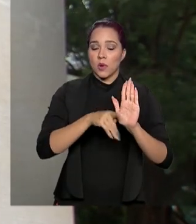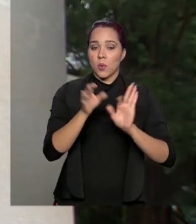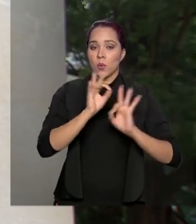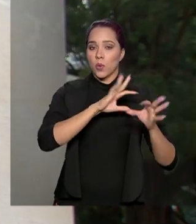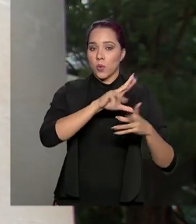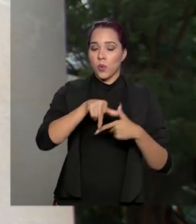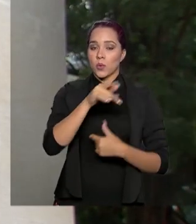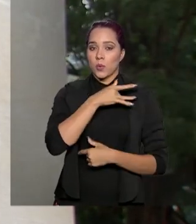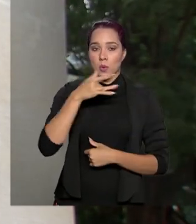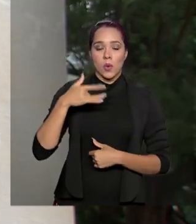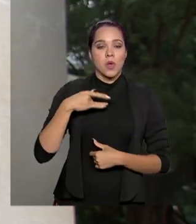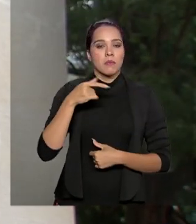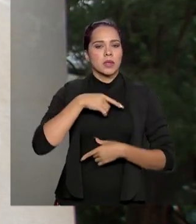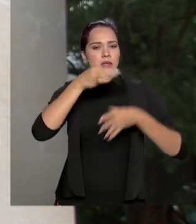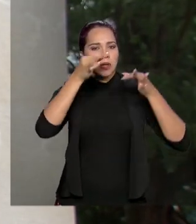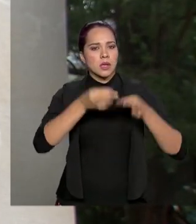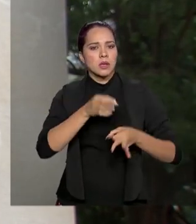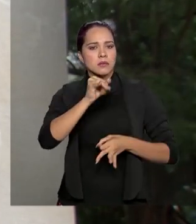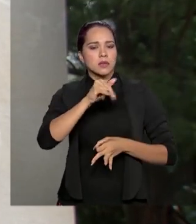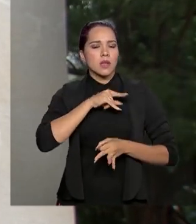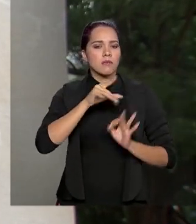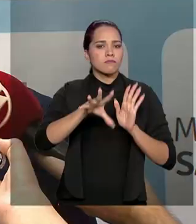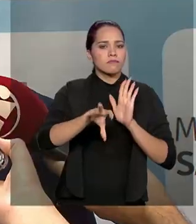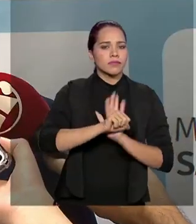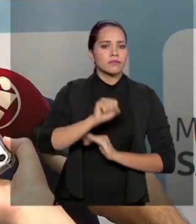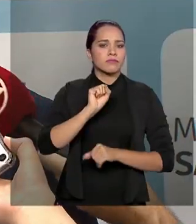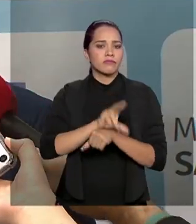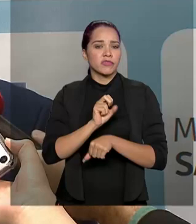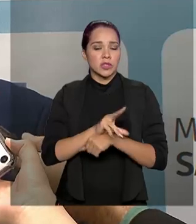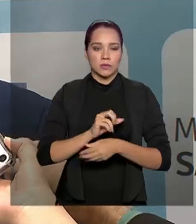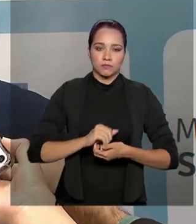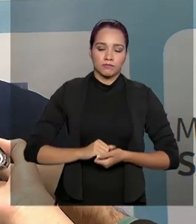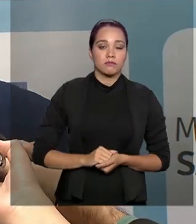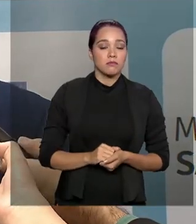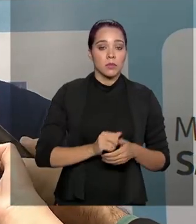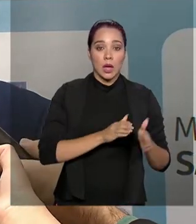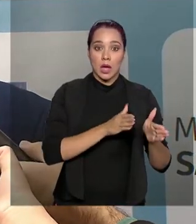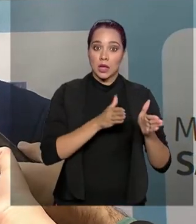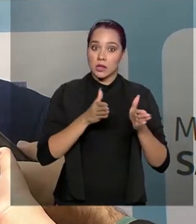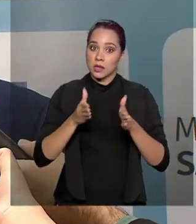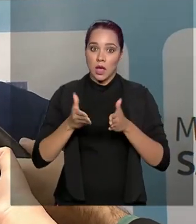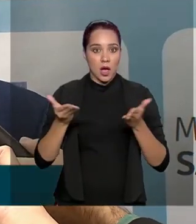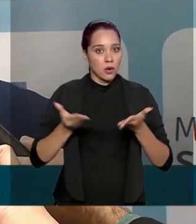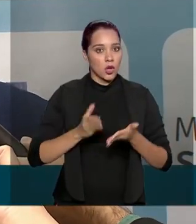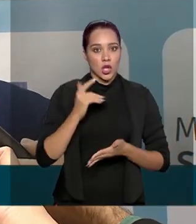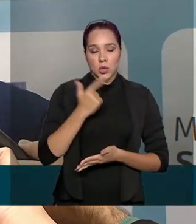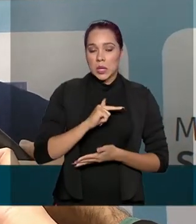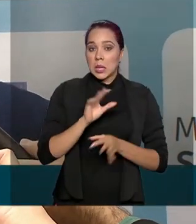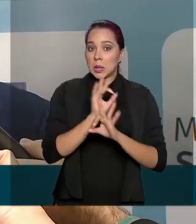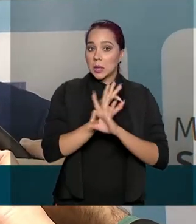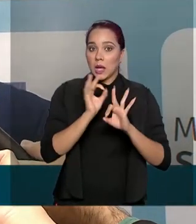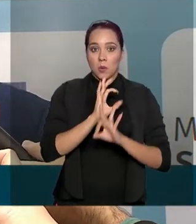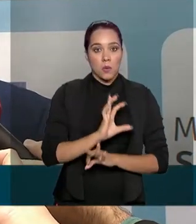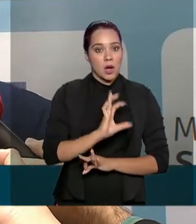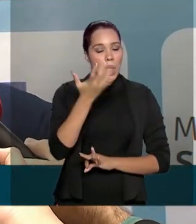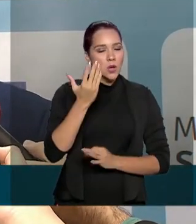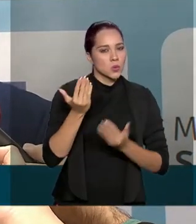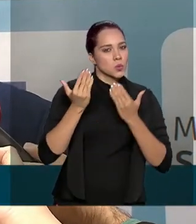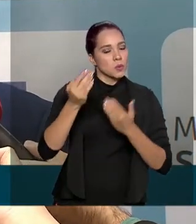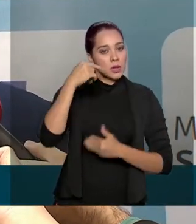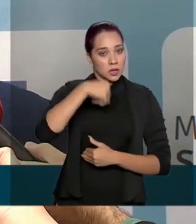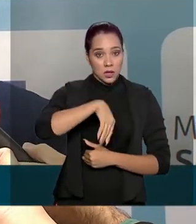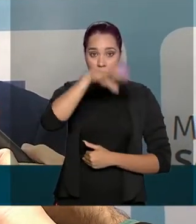da Saúde para definir a contaminação pelo vírus. Até o momento, não existe nenhum caso suspeito de